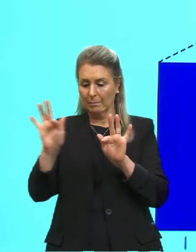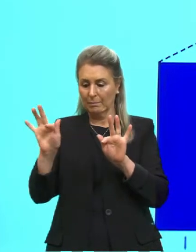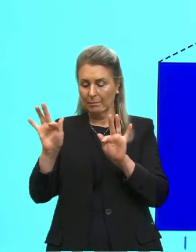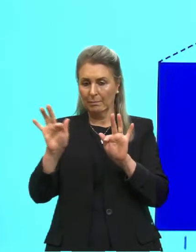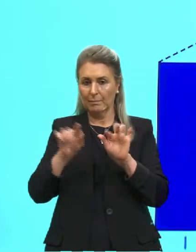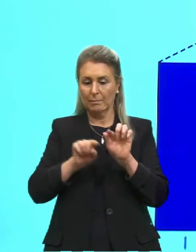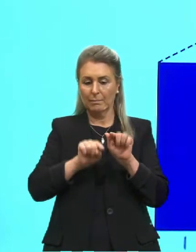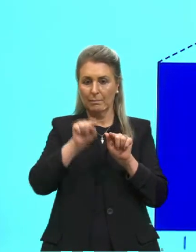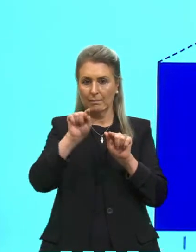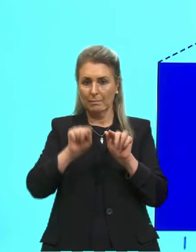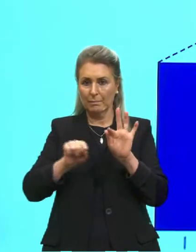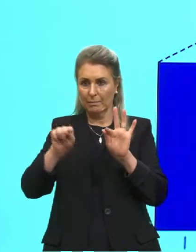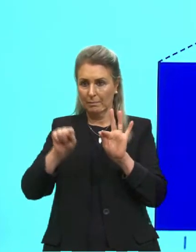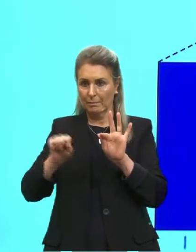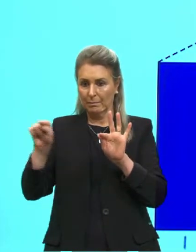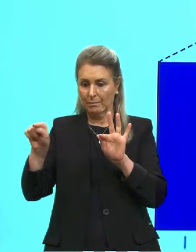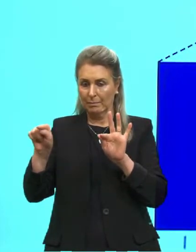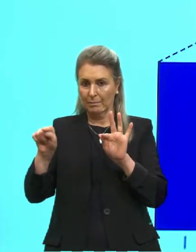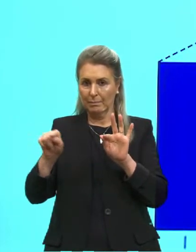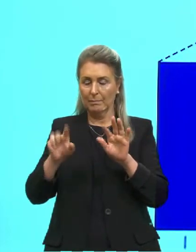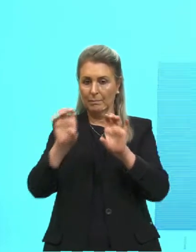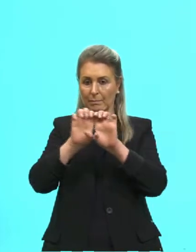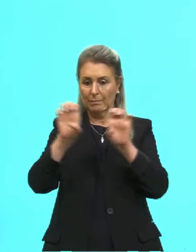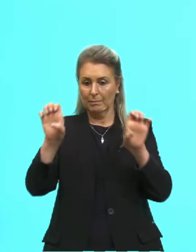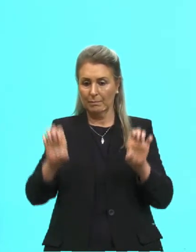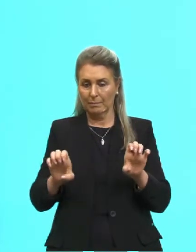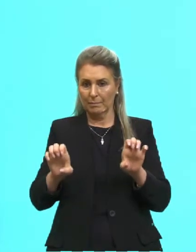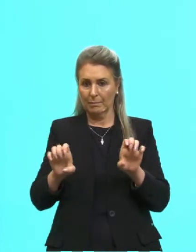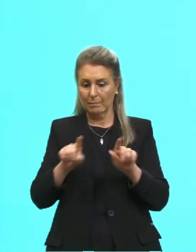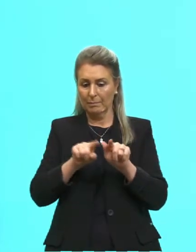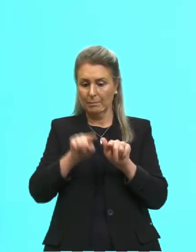e da equação lá da onda. Certo?